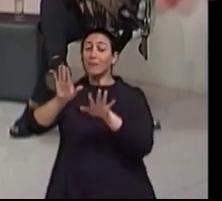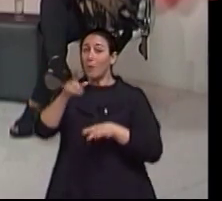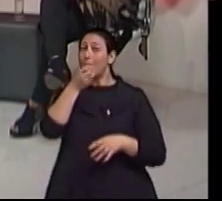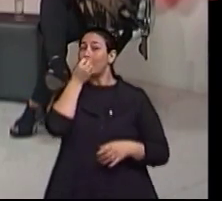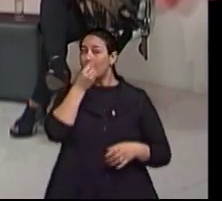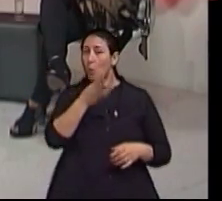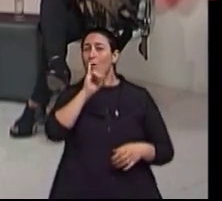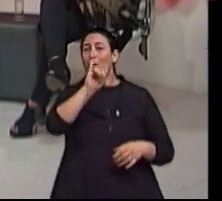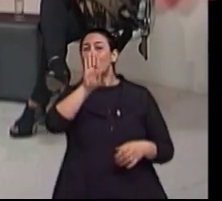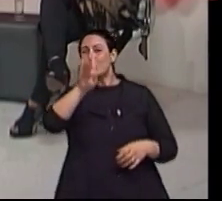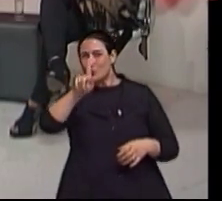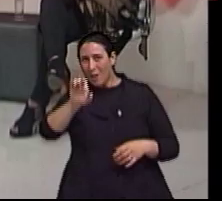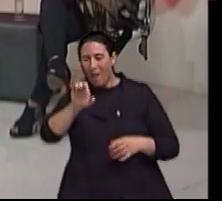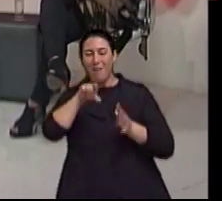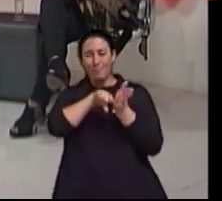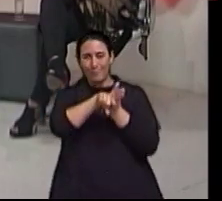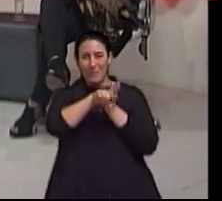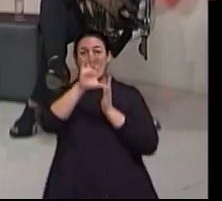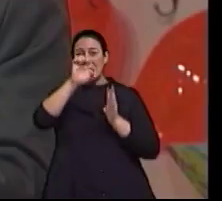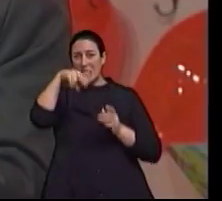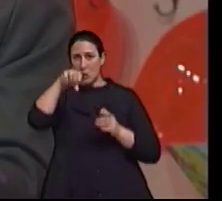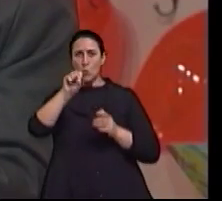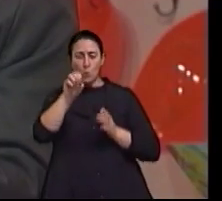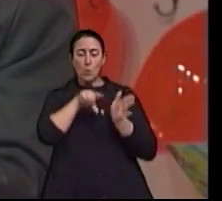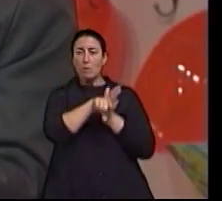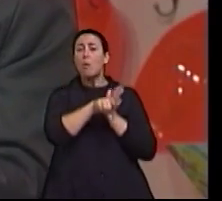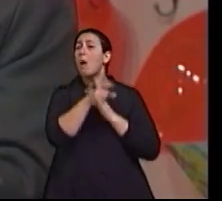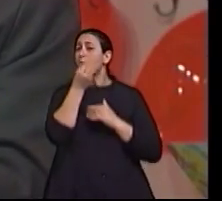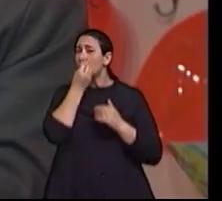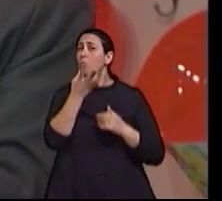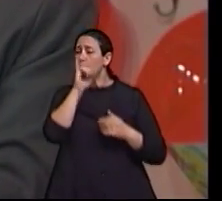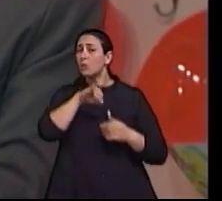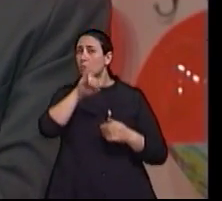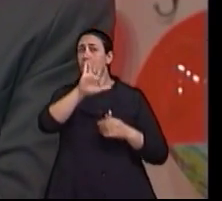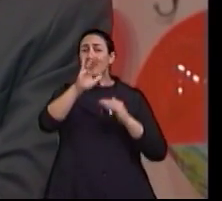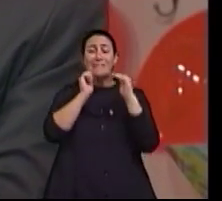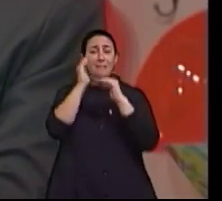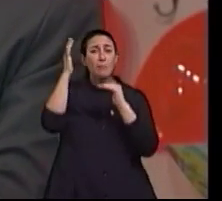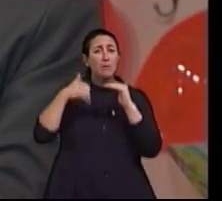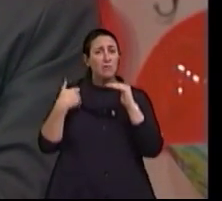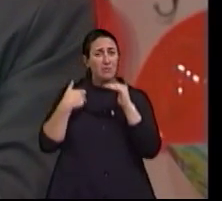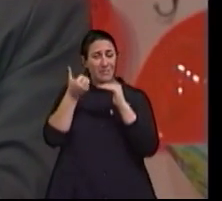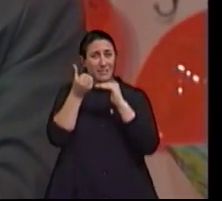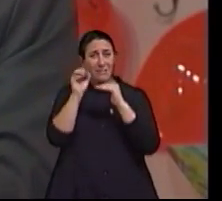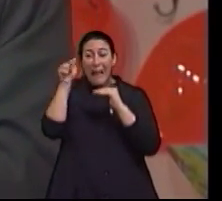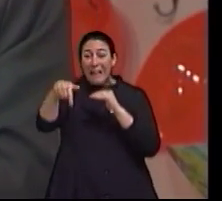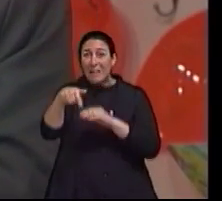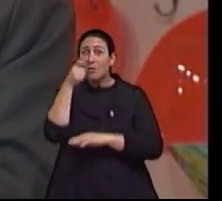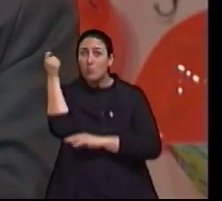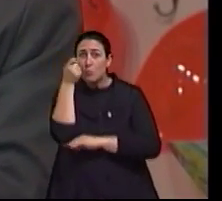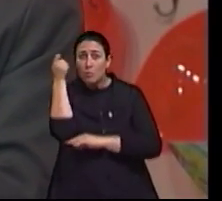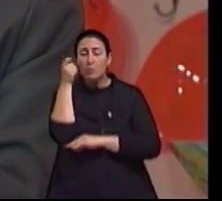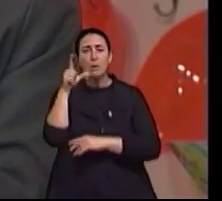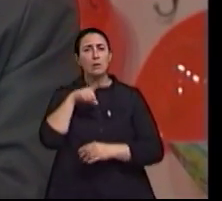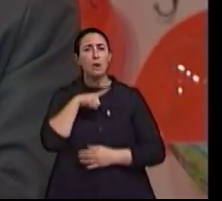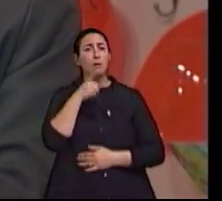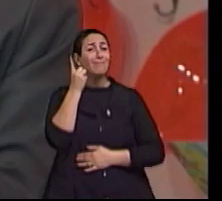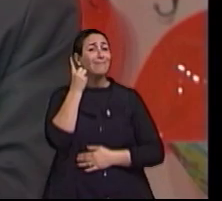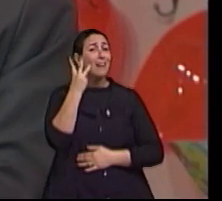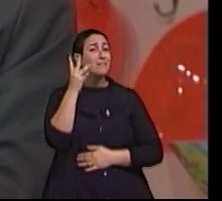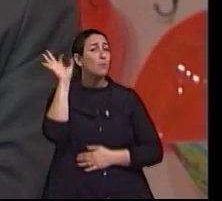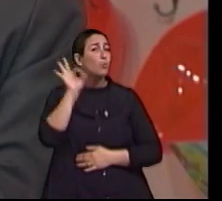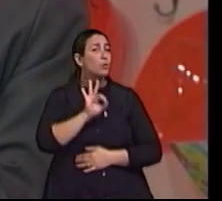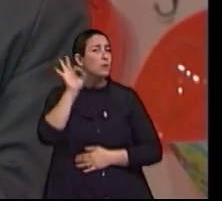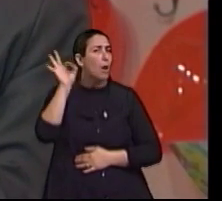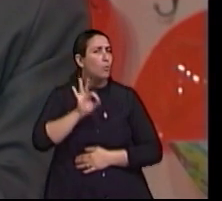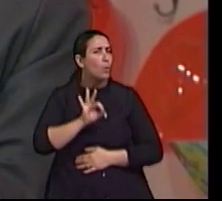aqui, né? Porque ilustra bem. Só em relação à população acima de 60 anos, nós temos no Rio Grande do Sul 13% da população.